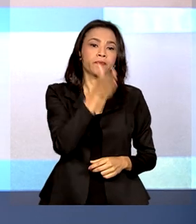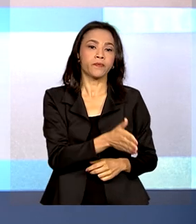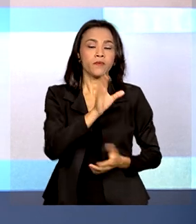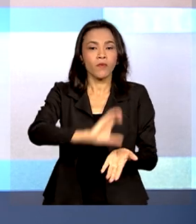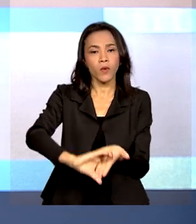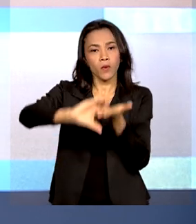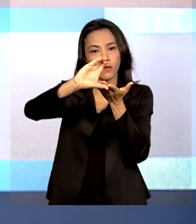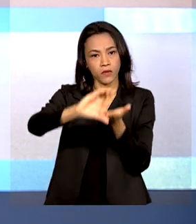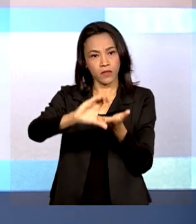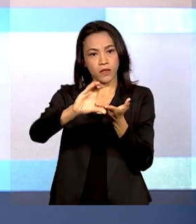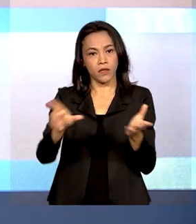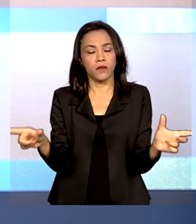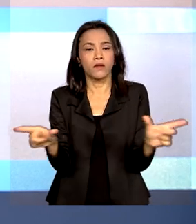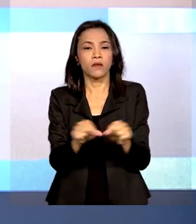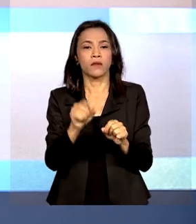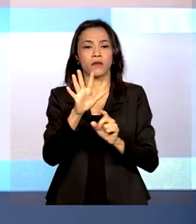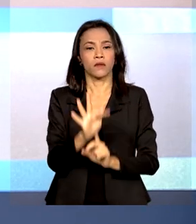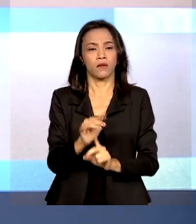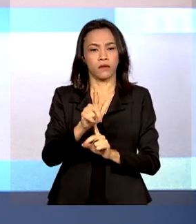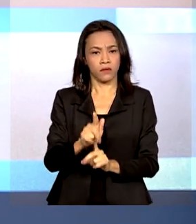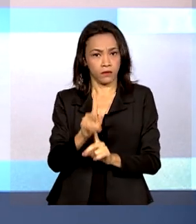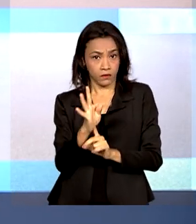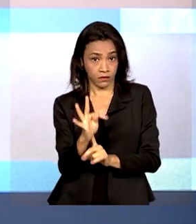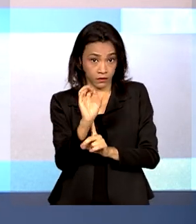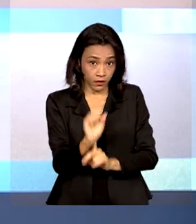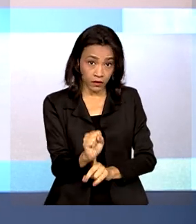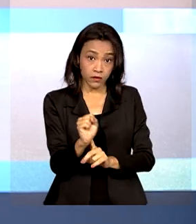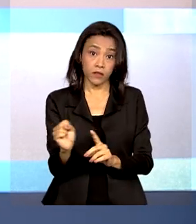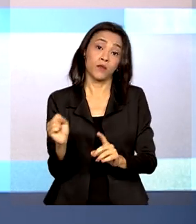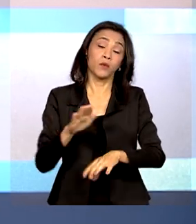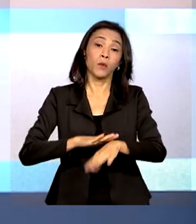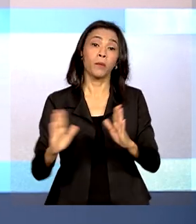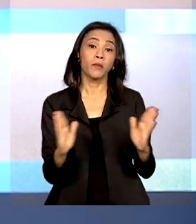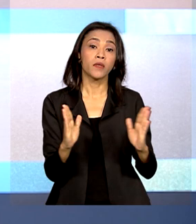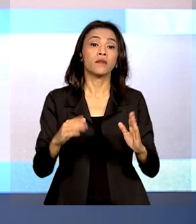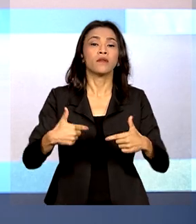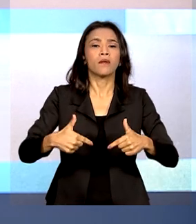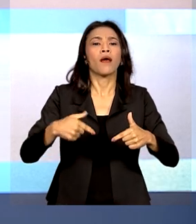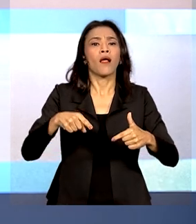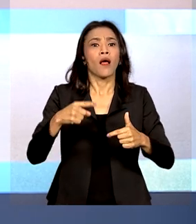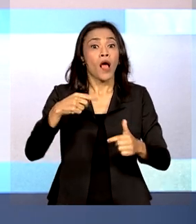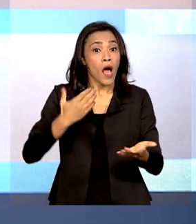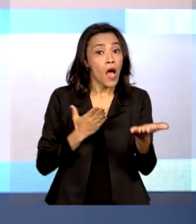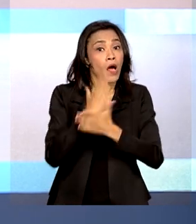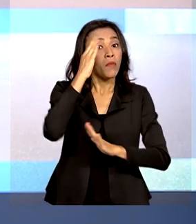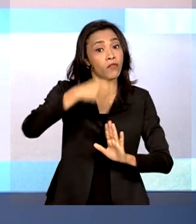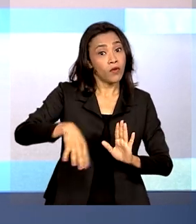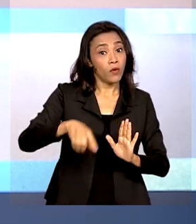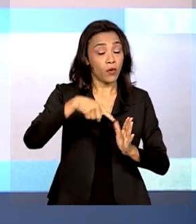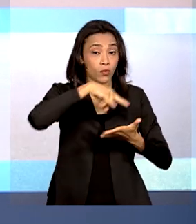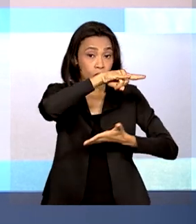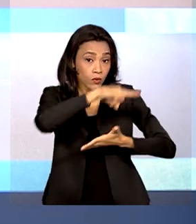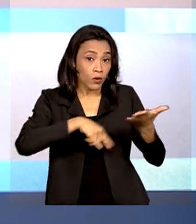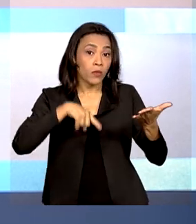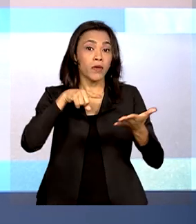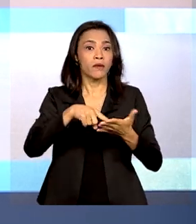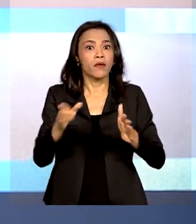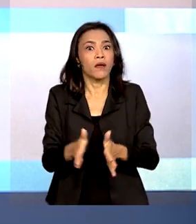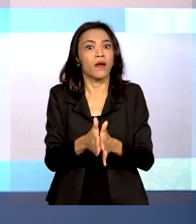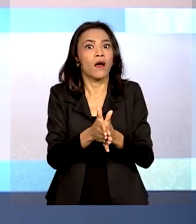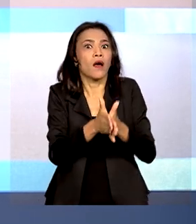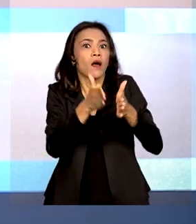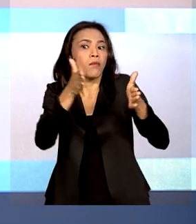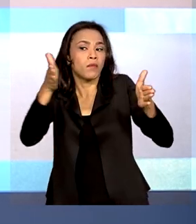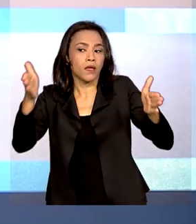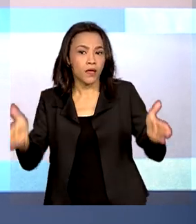FGTS, o Fundo de Garantia do Tempo de Serviço, aprovou uma resolução que amplia o valor do imóvel a ser financiado